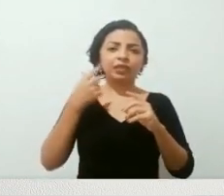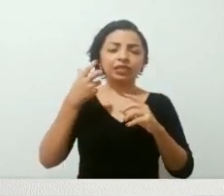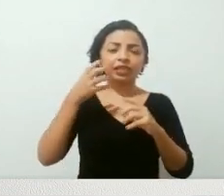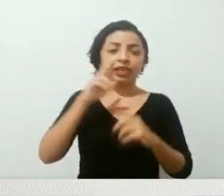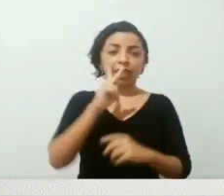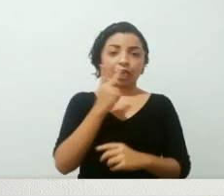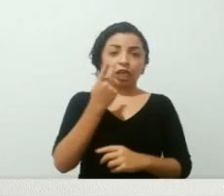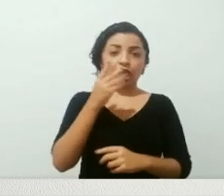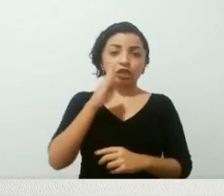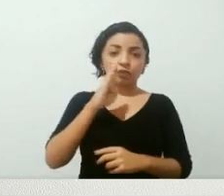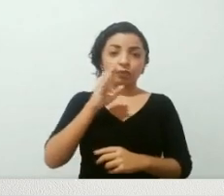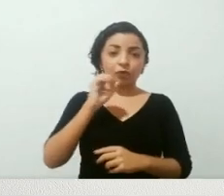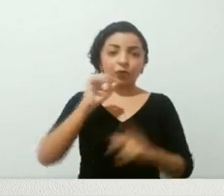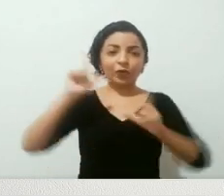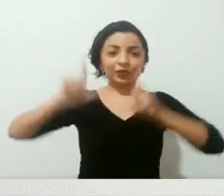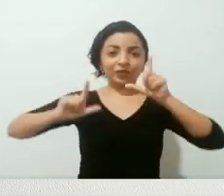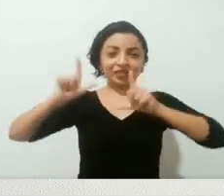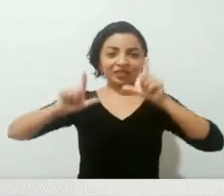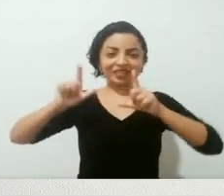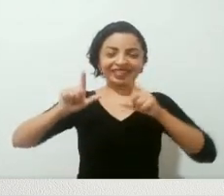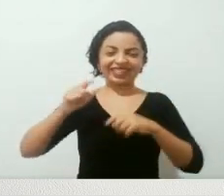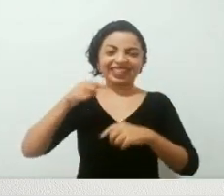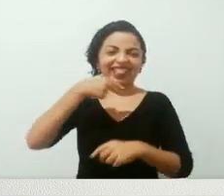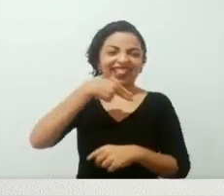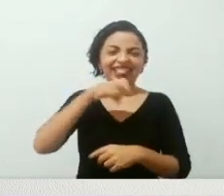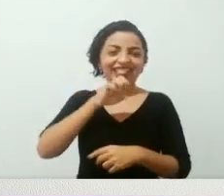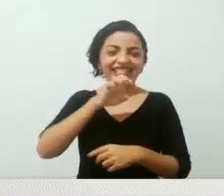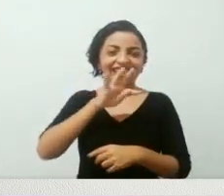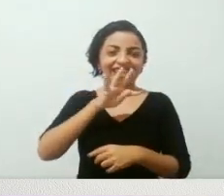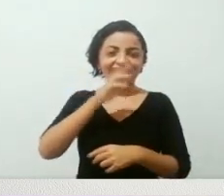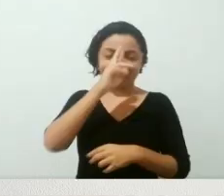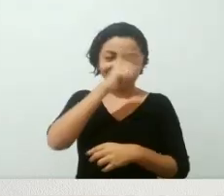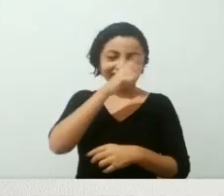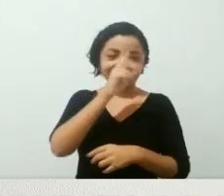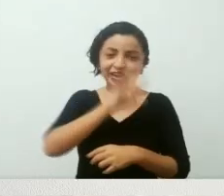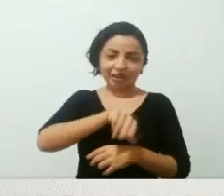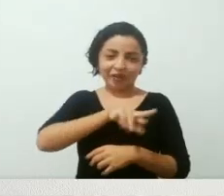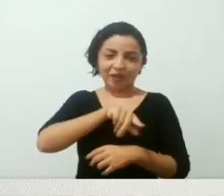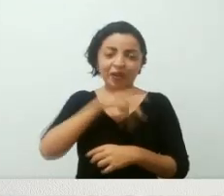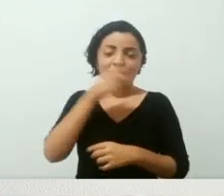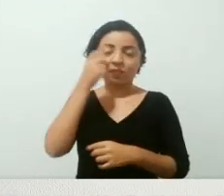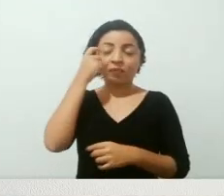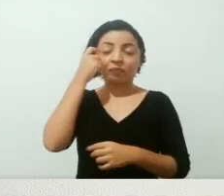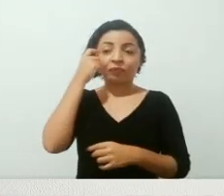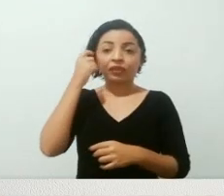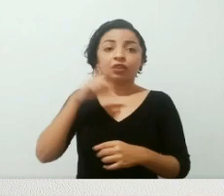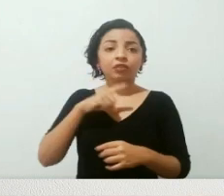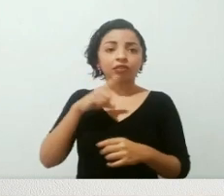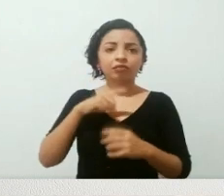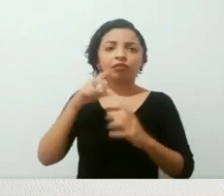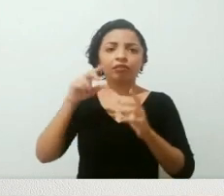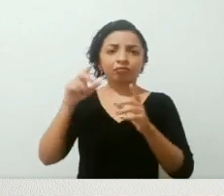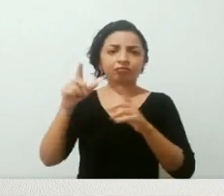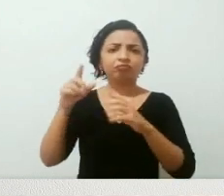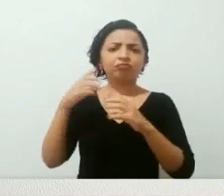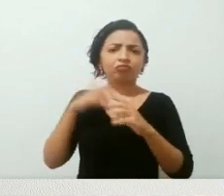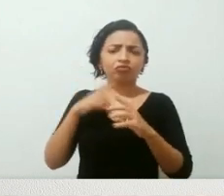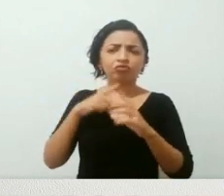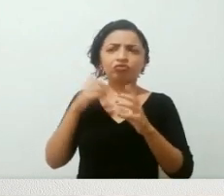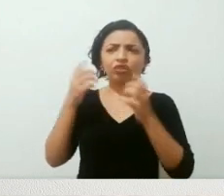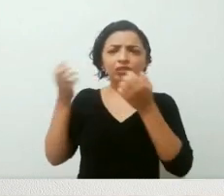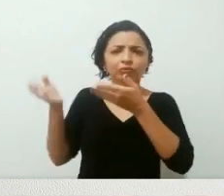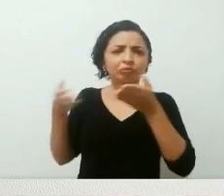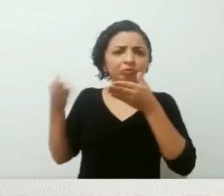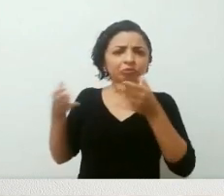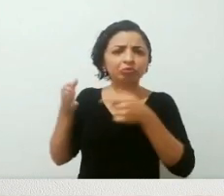não, HBO, costume de ser Netflix. Mas tem série, você pode acompanhar também, e leia os livros,